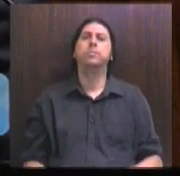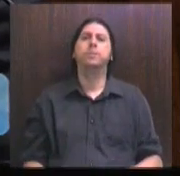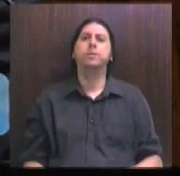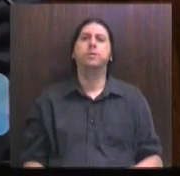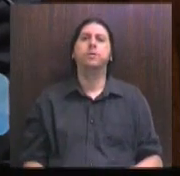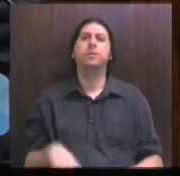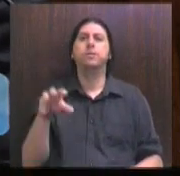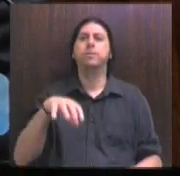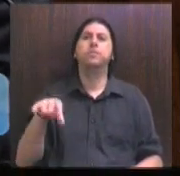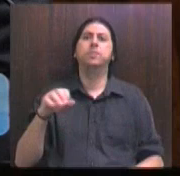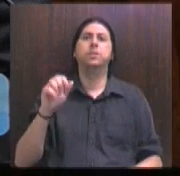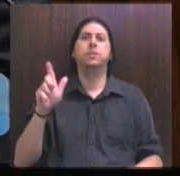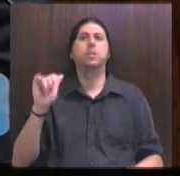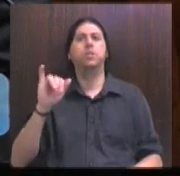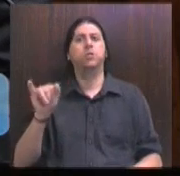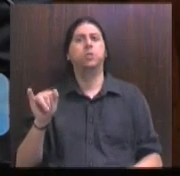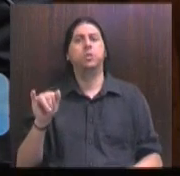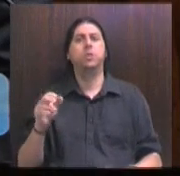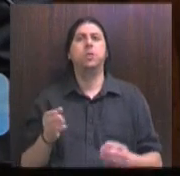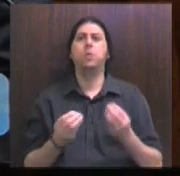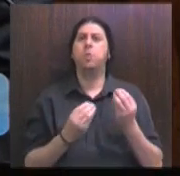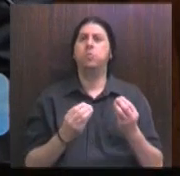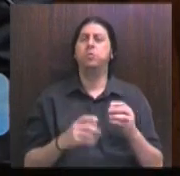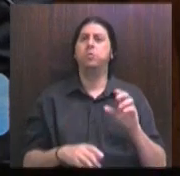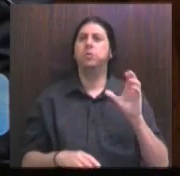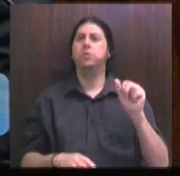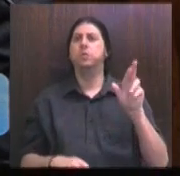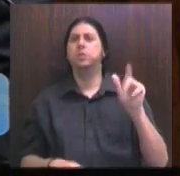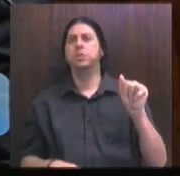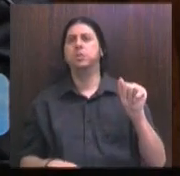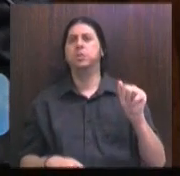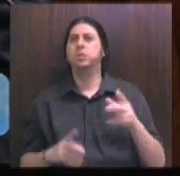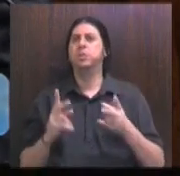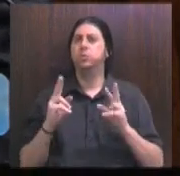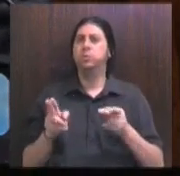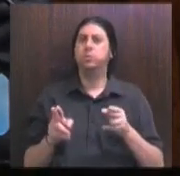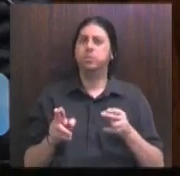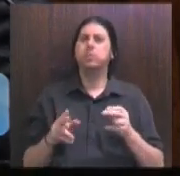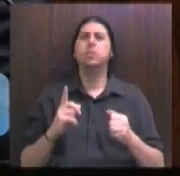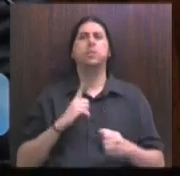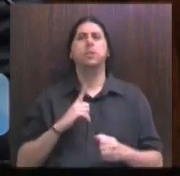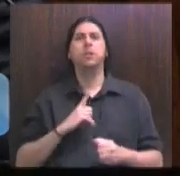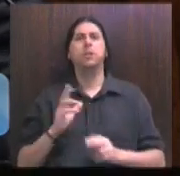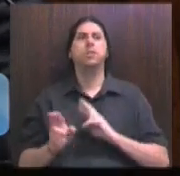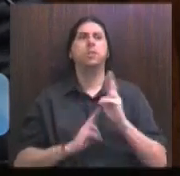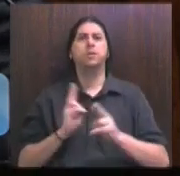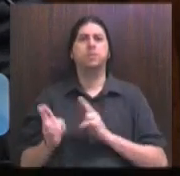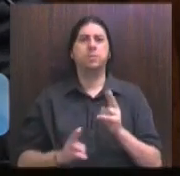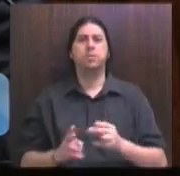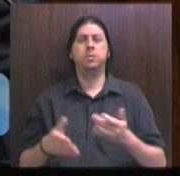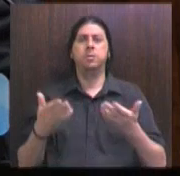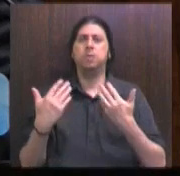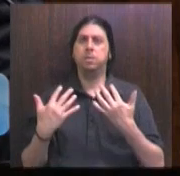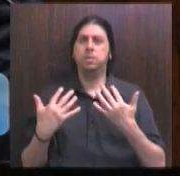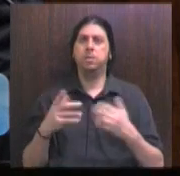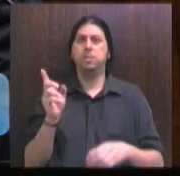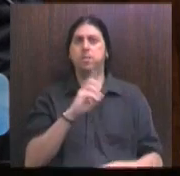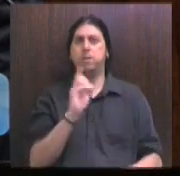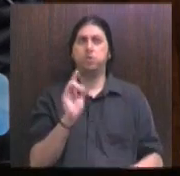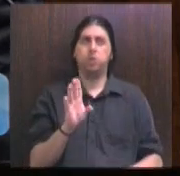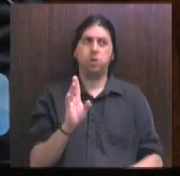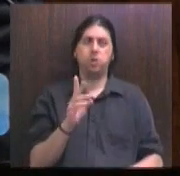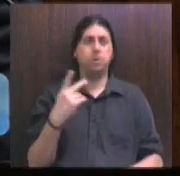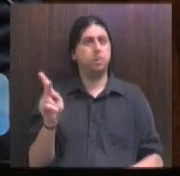Tanto CENGE quanto CREA, vocês têm sido hoje referências, não só